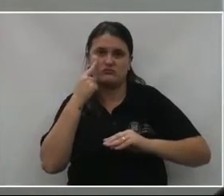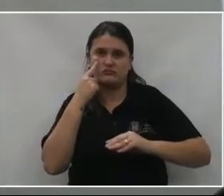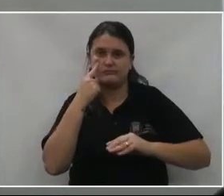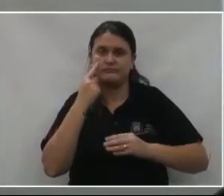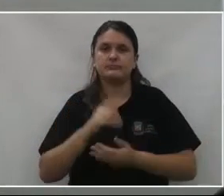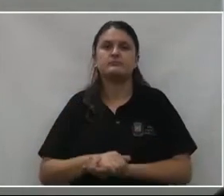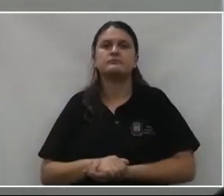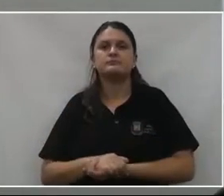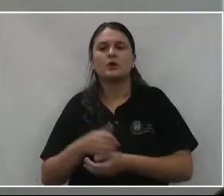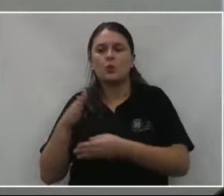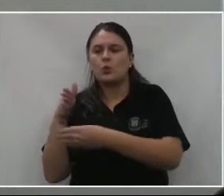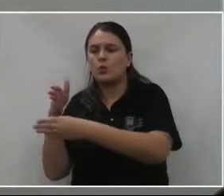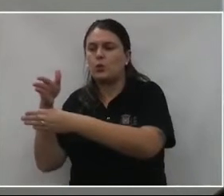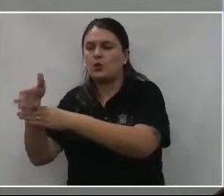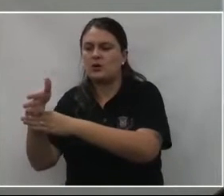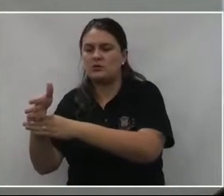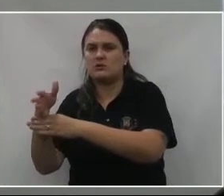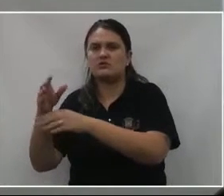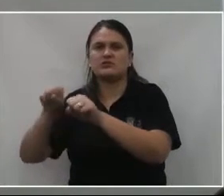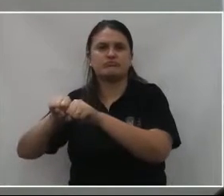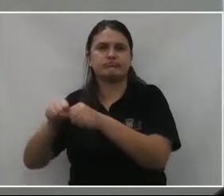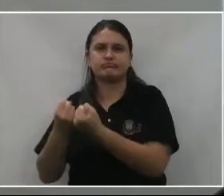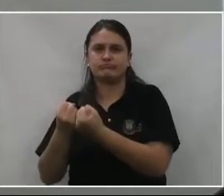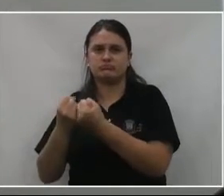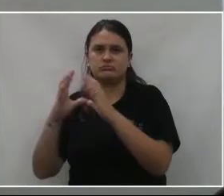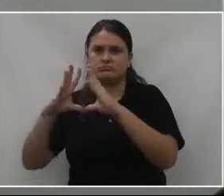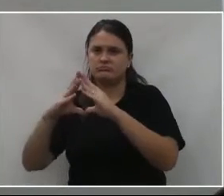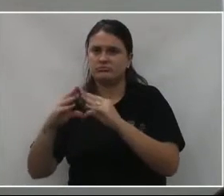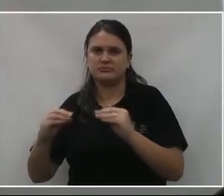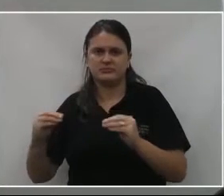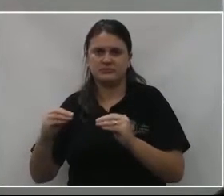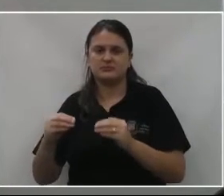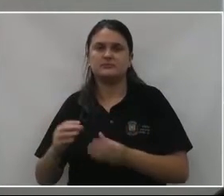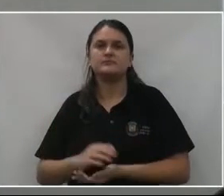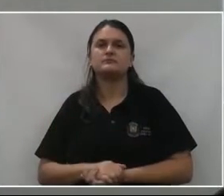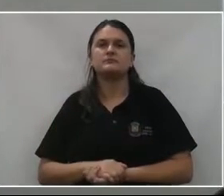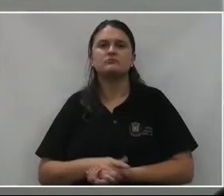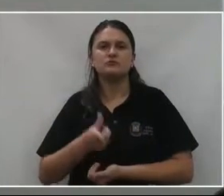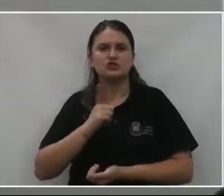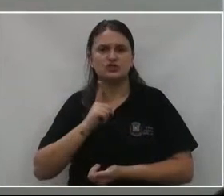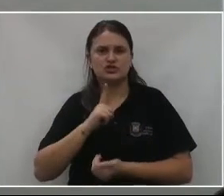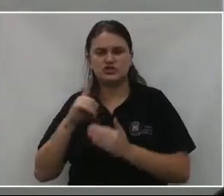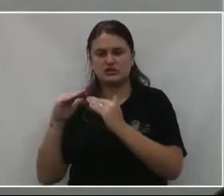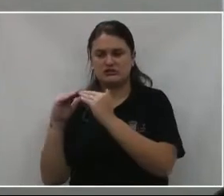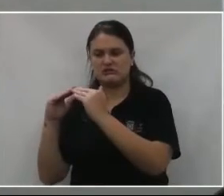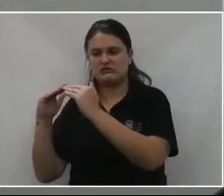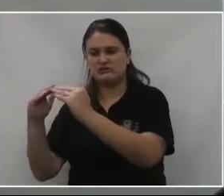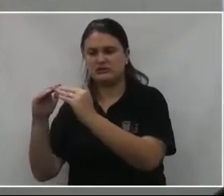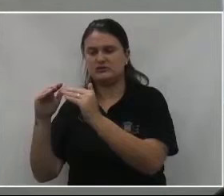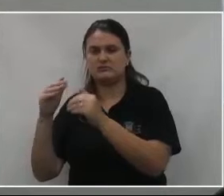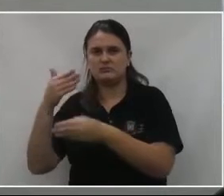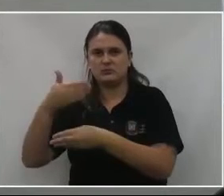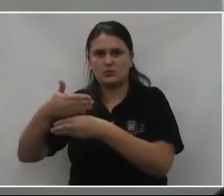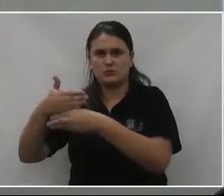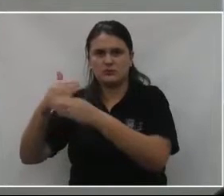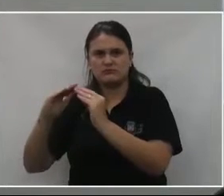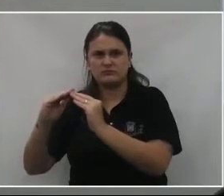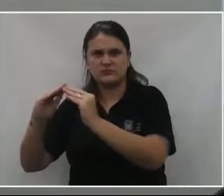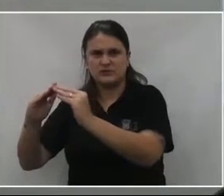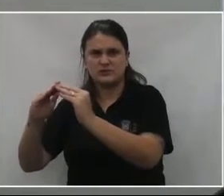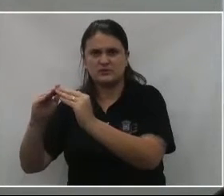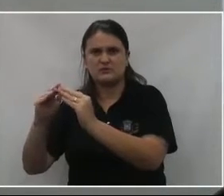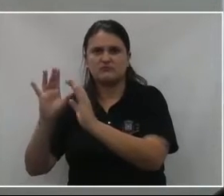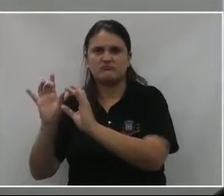a entrada do outro lado do parque, foi derrubado o pilar. Tinha até uma cobertura, se eu não me engano, de telha. Está